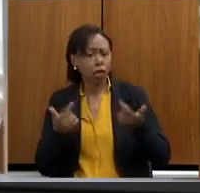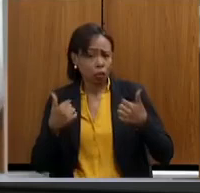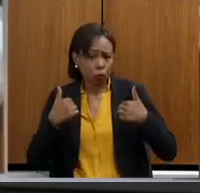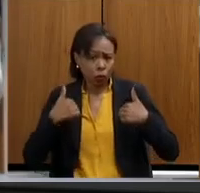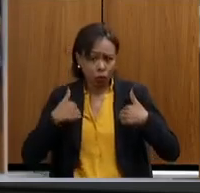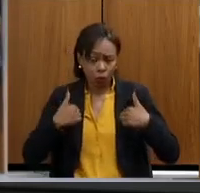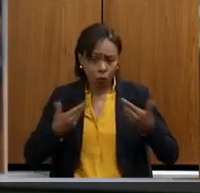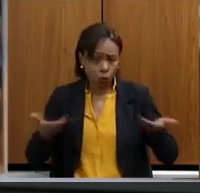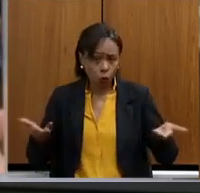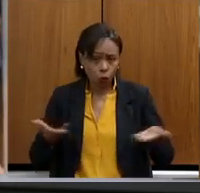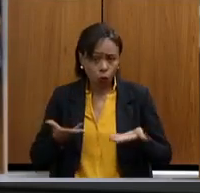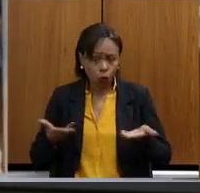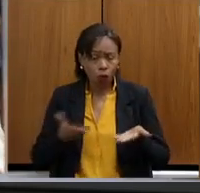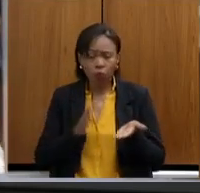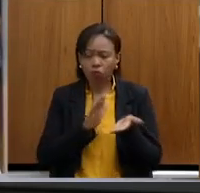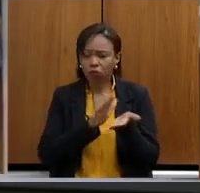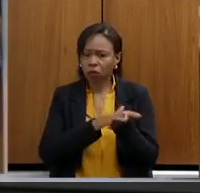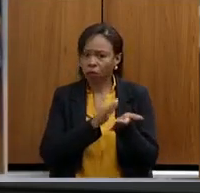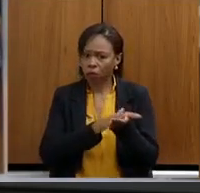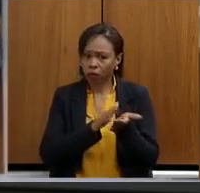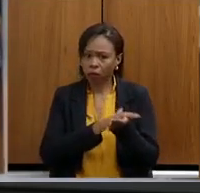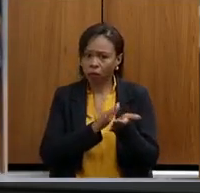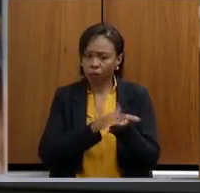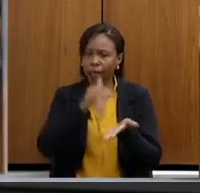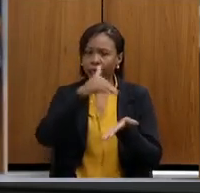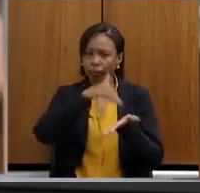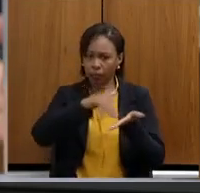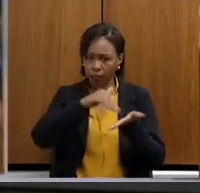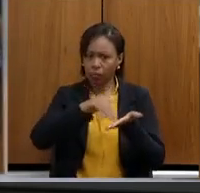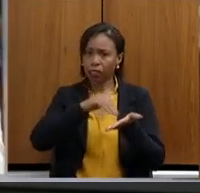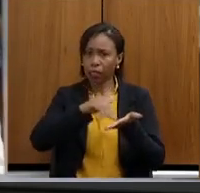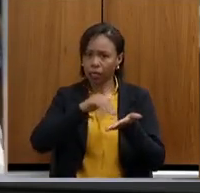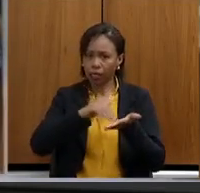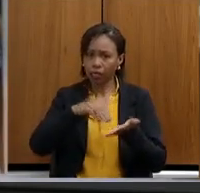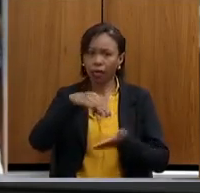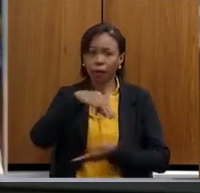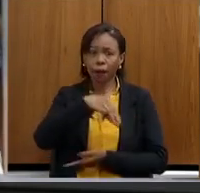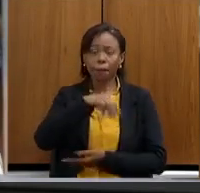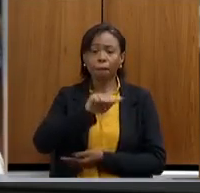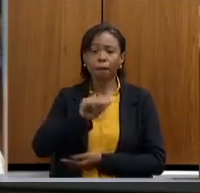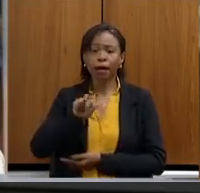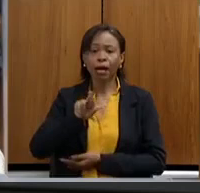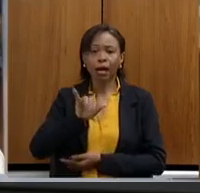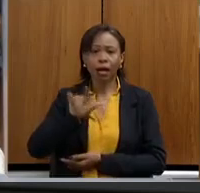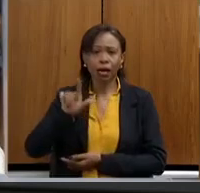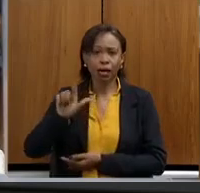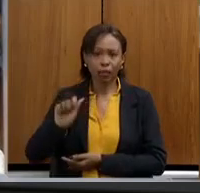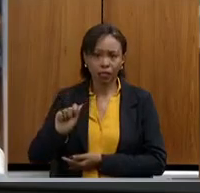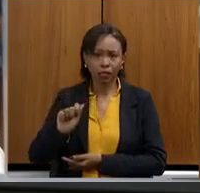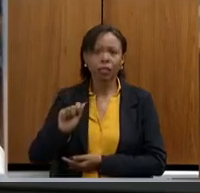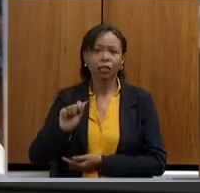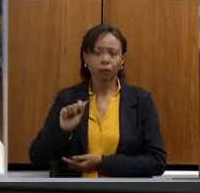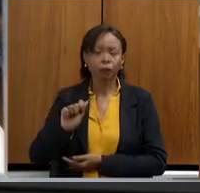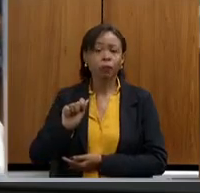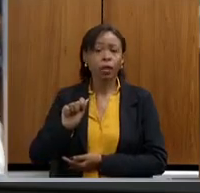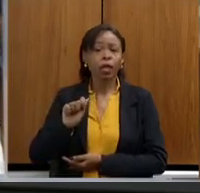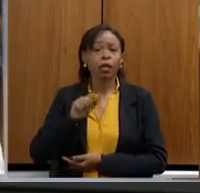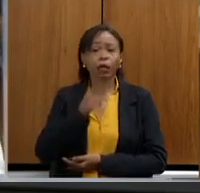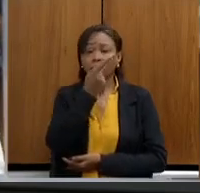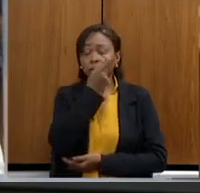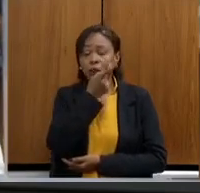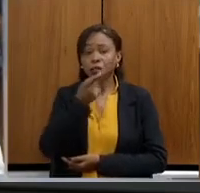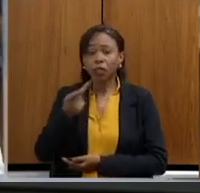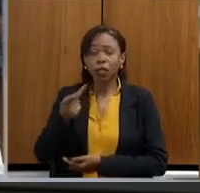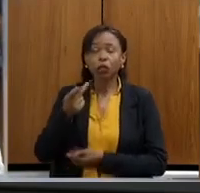os meus parabéns à secretaria, à secretaria Marília, que em desdobramento a uma visita do nosso